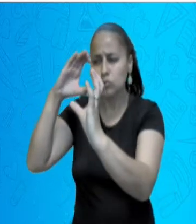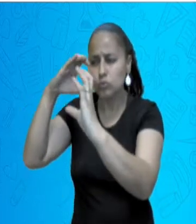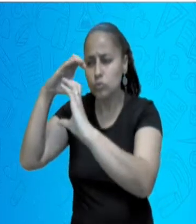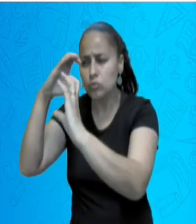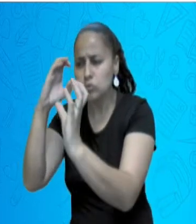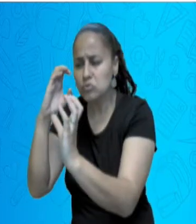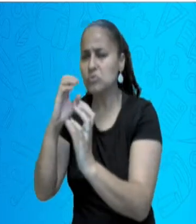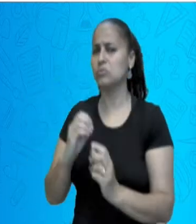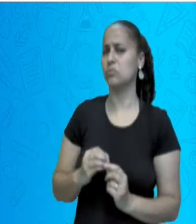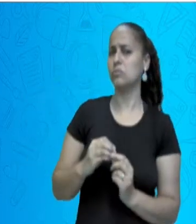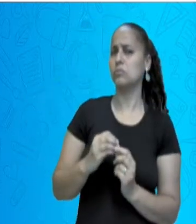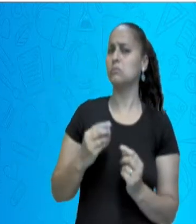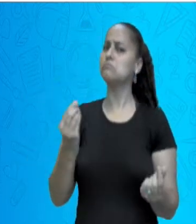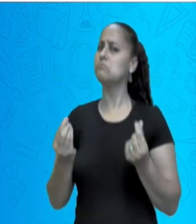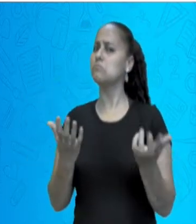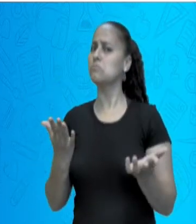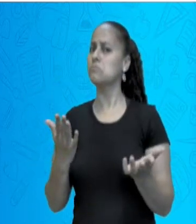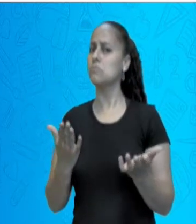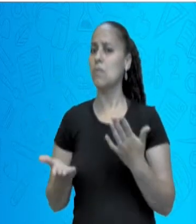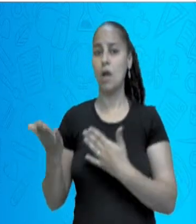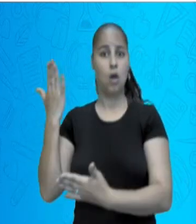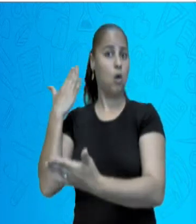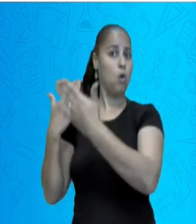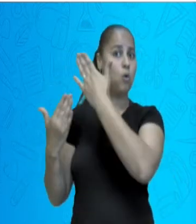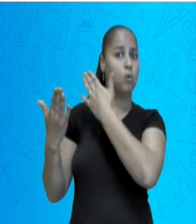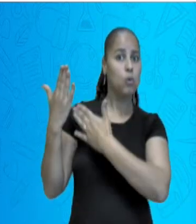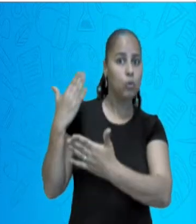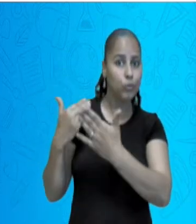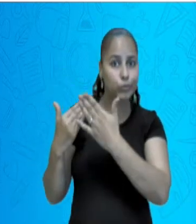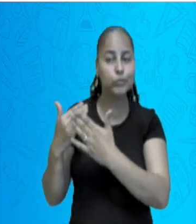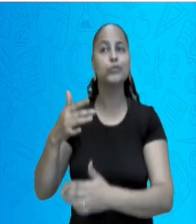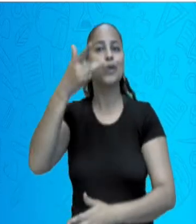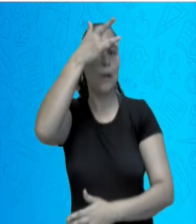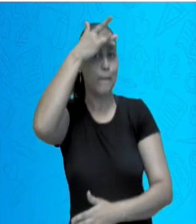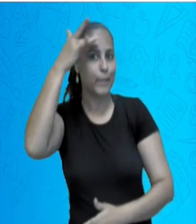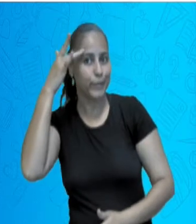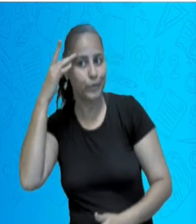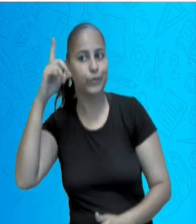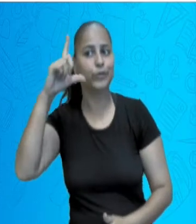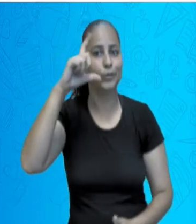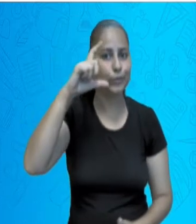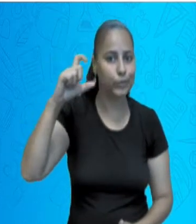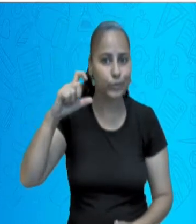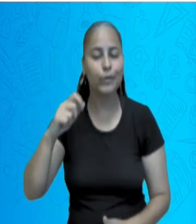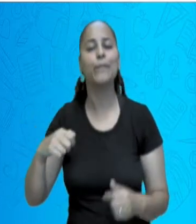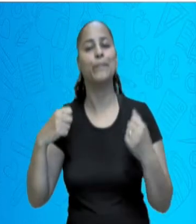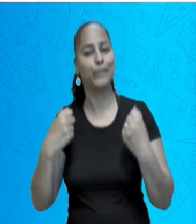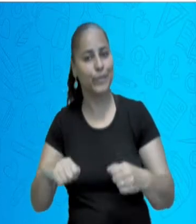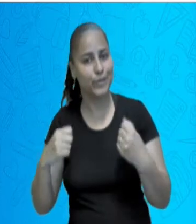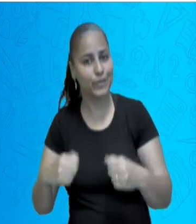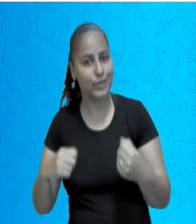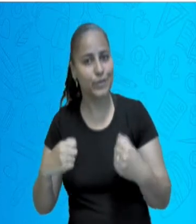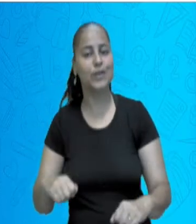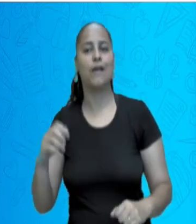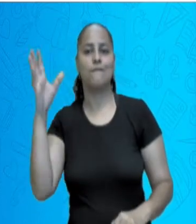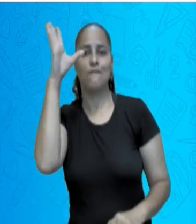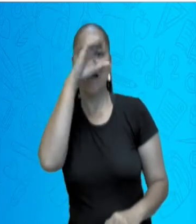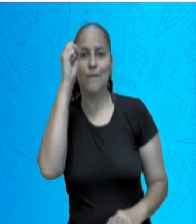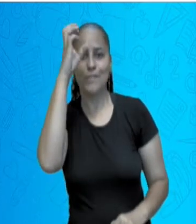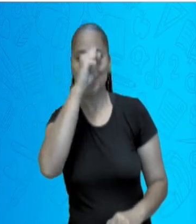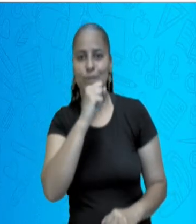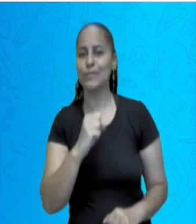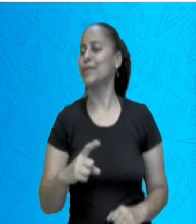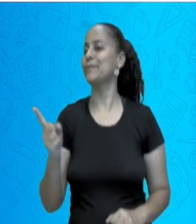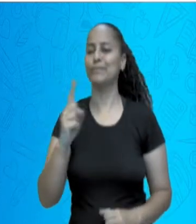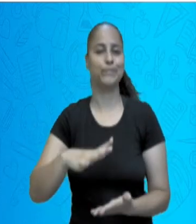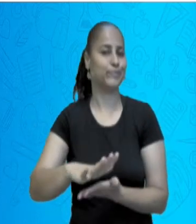em outros, há mais de um século, eles eram obrigados a fotografar. Pasma em vocês, sem